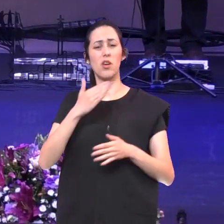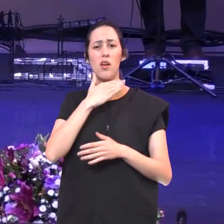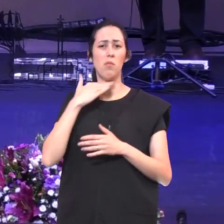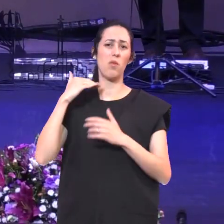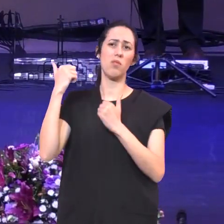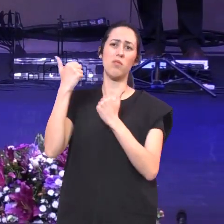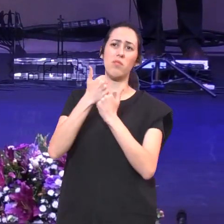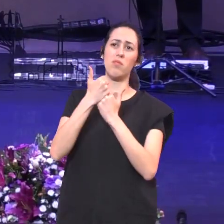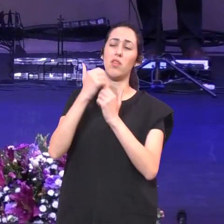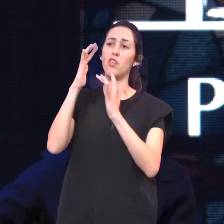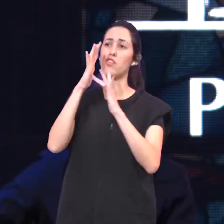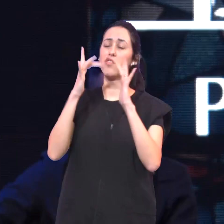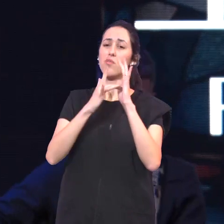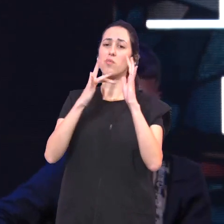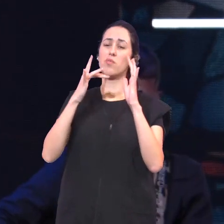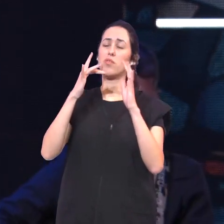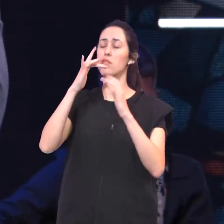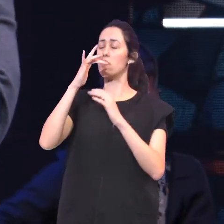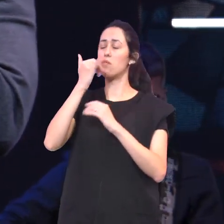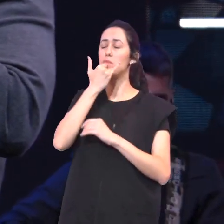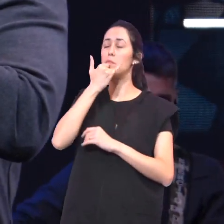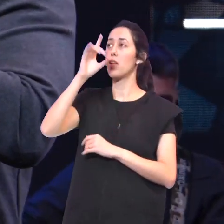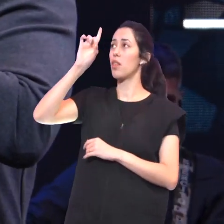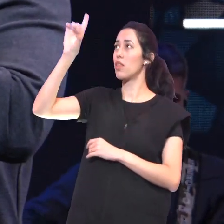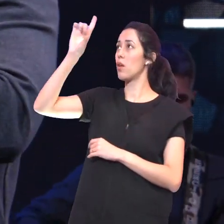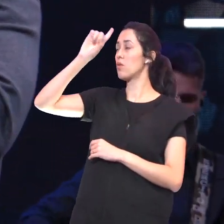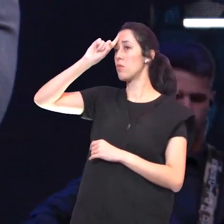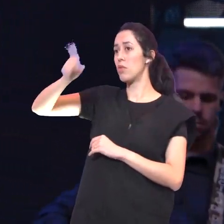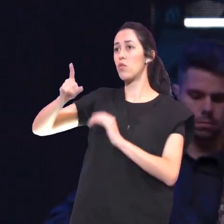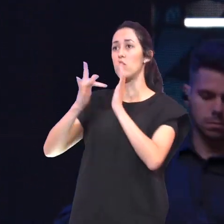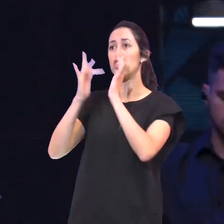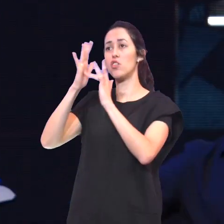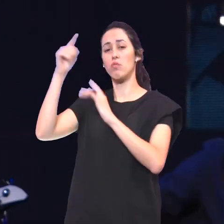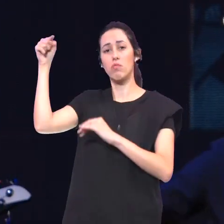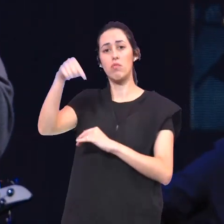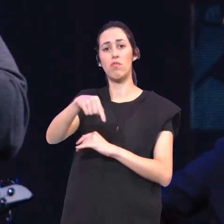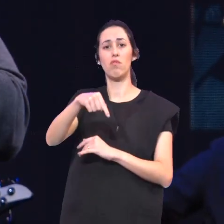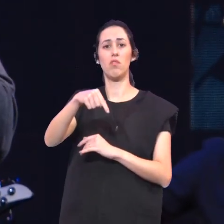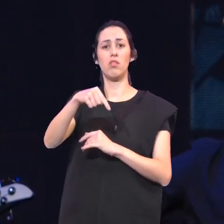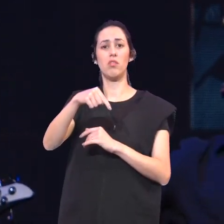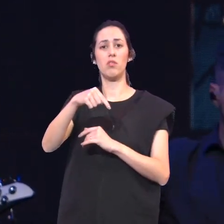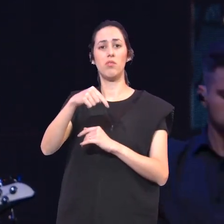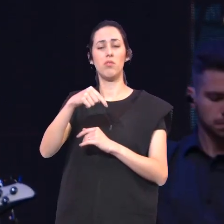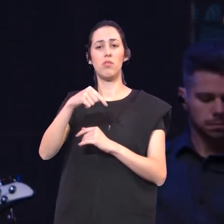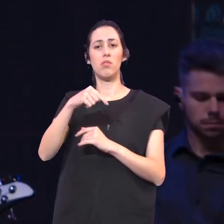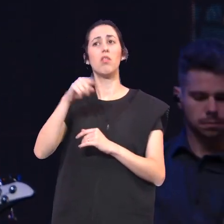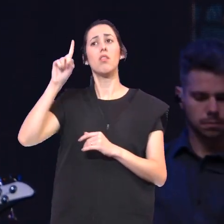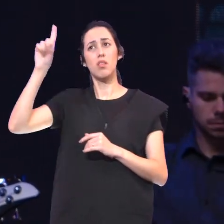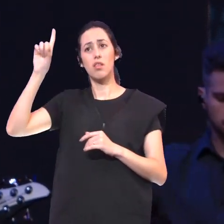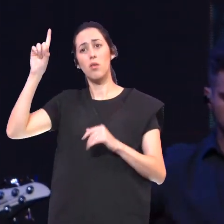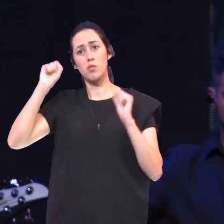Aquele que nos deu O Filho Como não nos dará Conjuntamente Todas as coisas